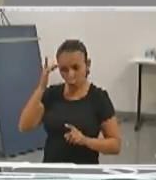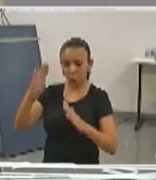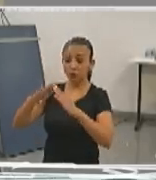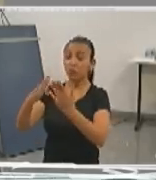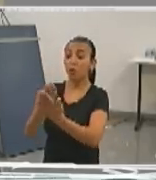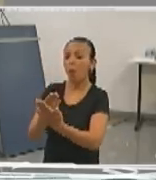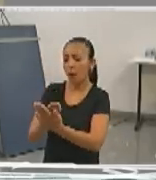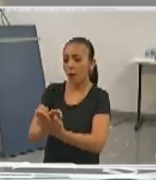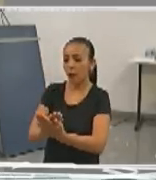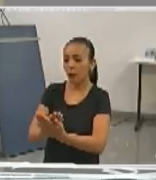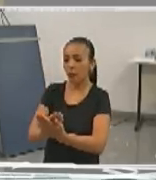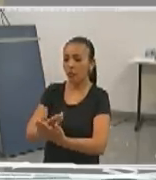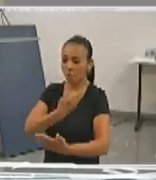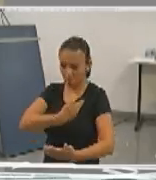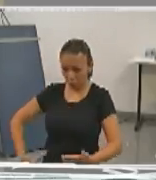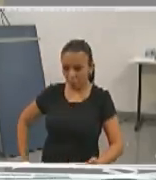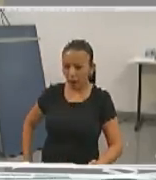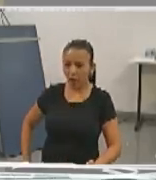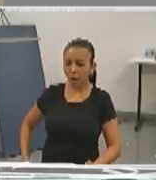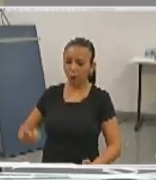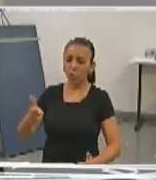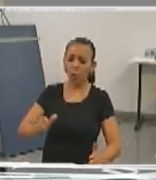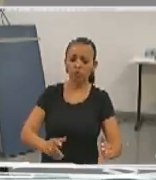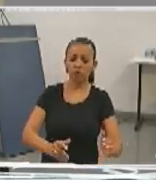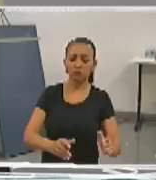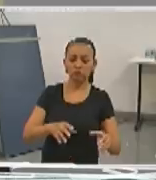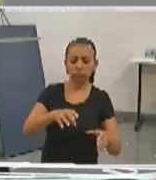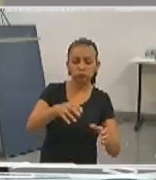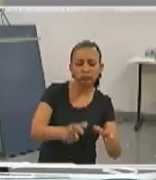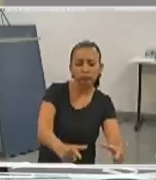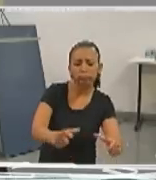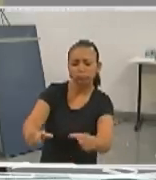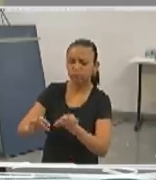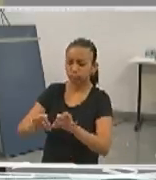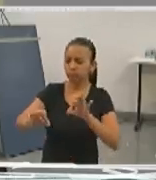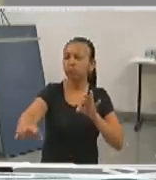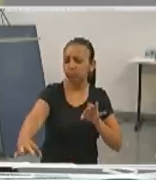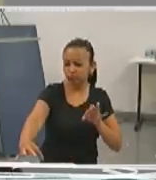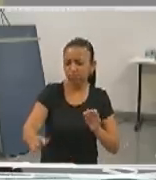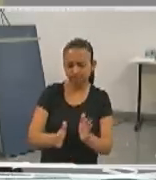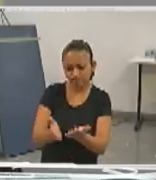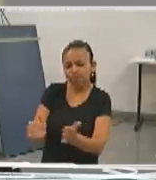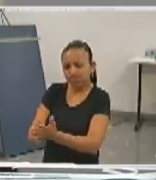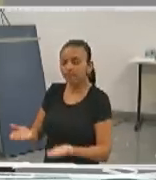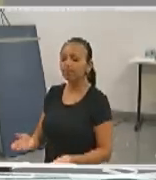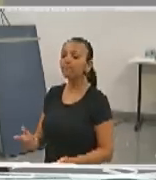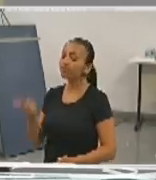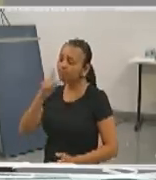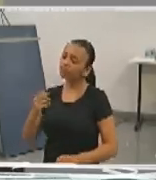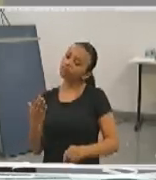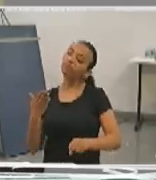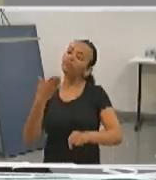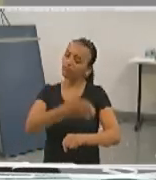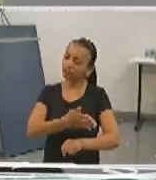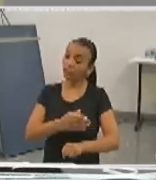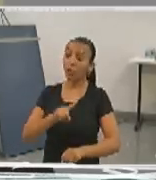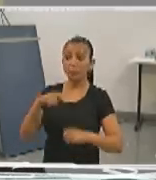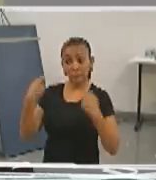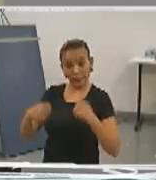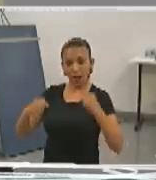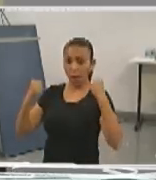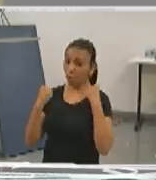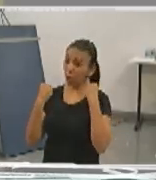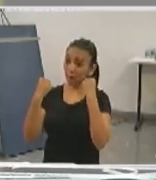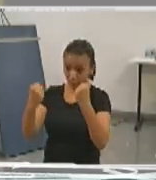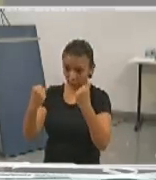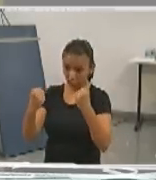públicas, das periferias existenciais de uma forma geral. Nós temos que fortalecer o